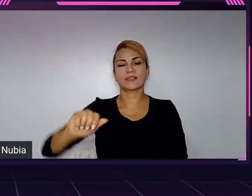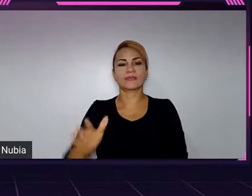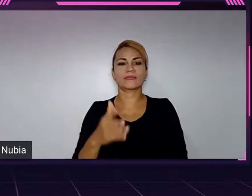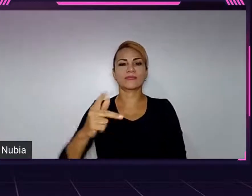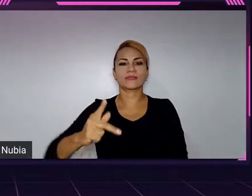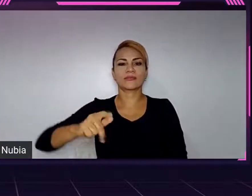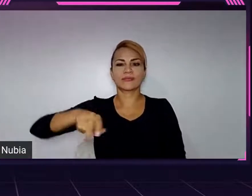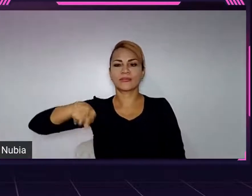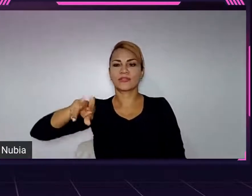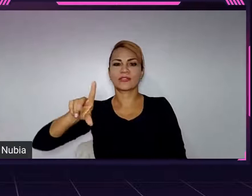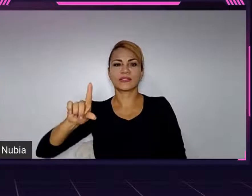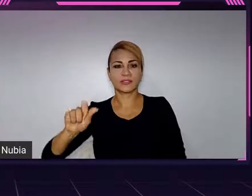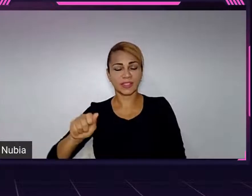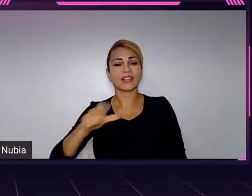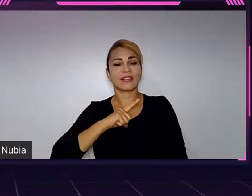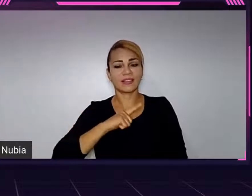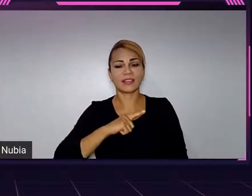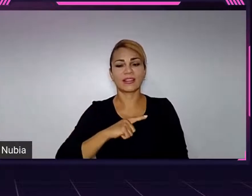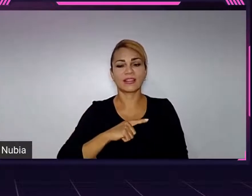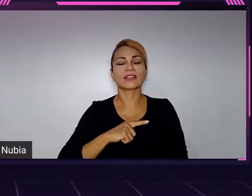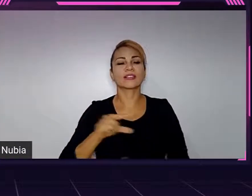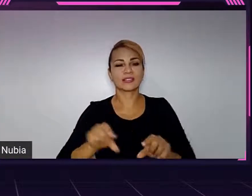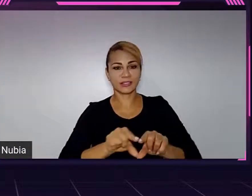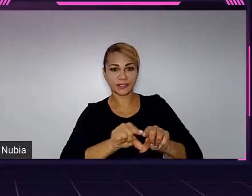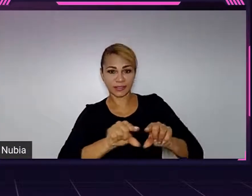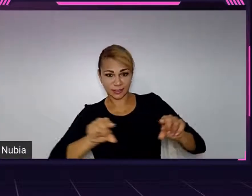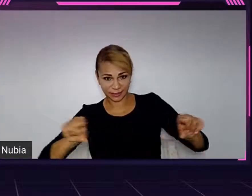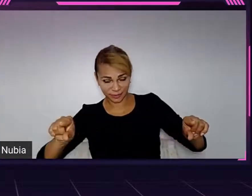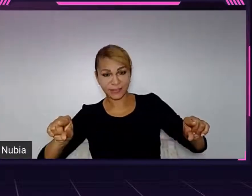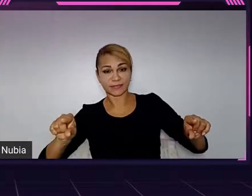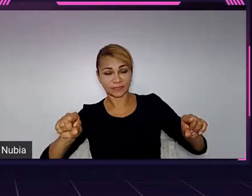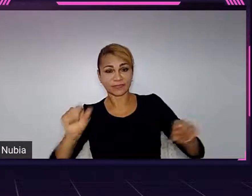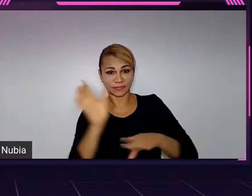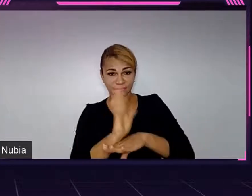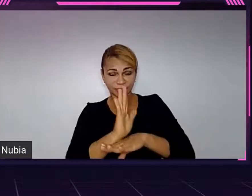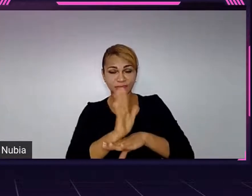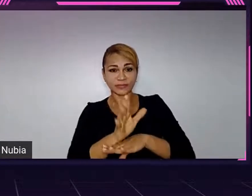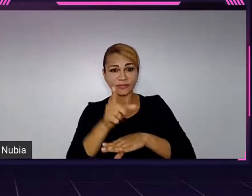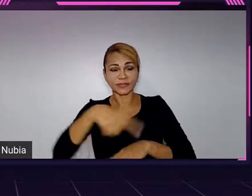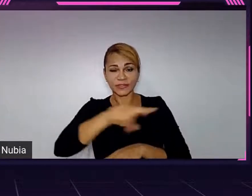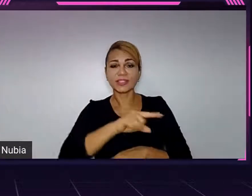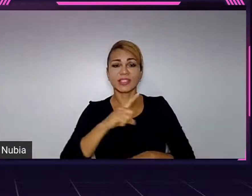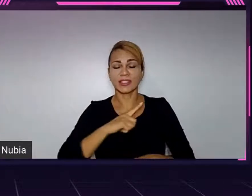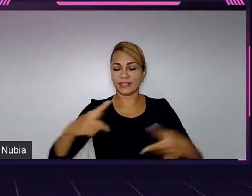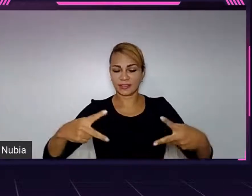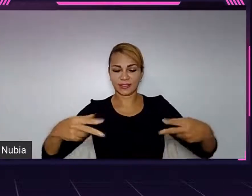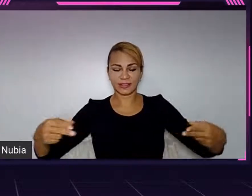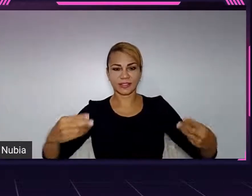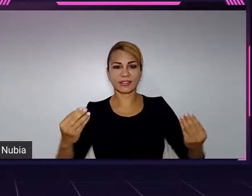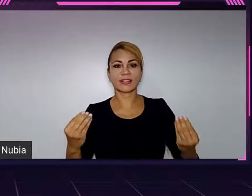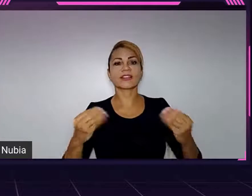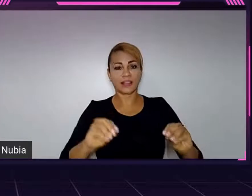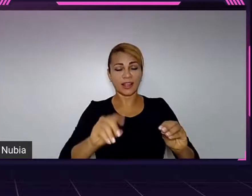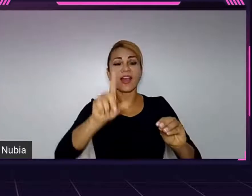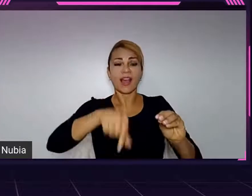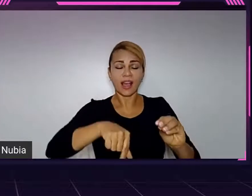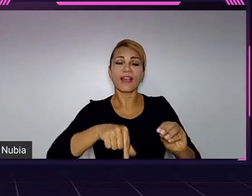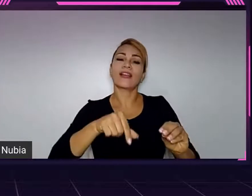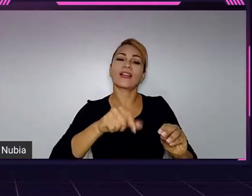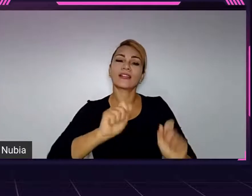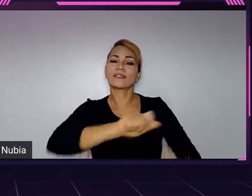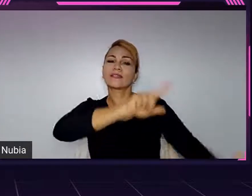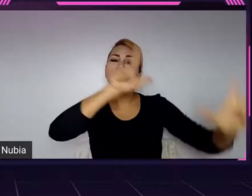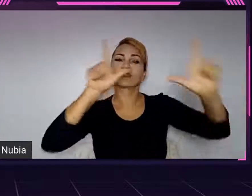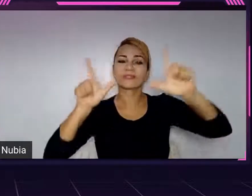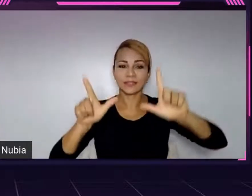comentário desse vídeo, no YouTube mesmo, você consegue ter o link para o Discord, que é uma plataforma de comunicação, onde a comunidade está conversando, está